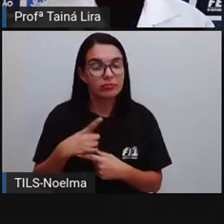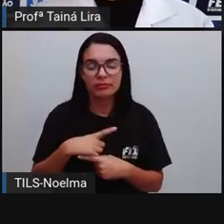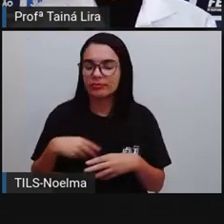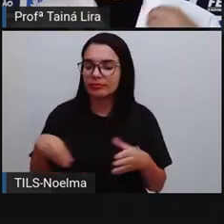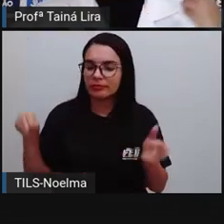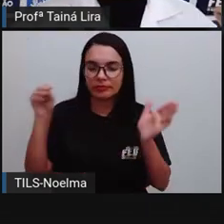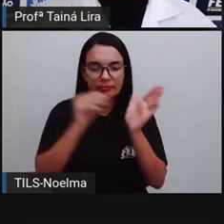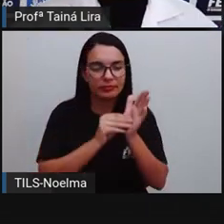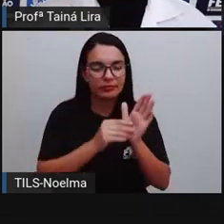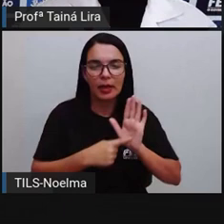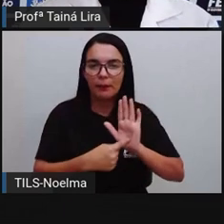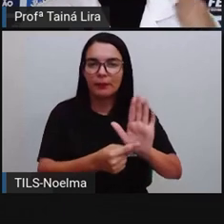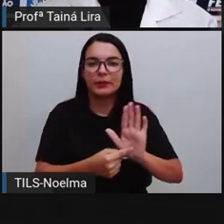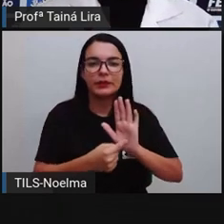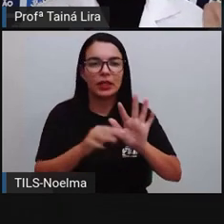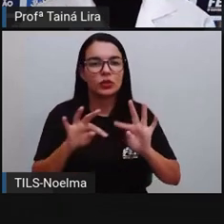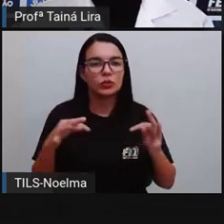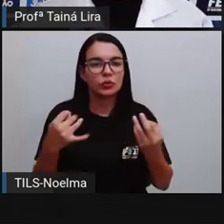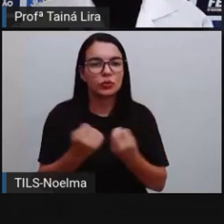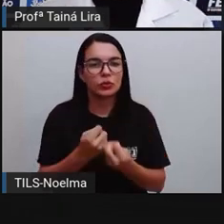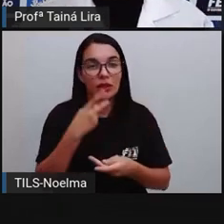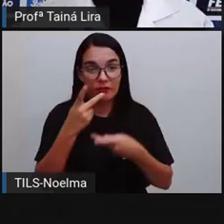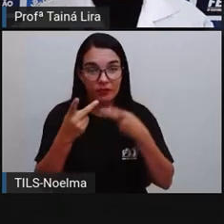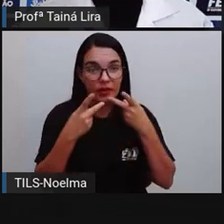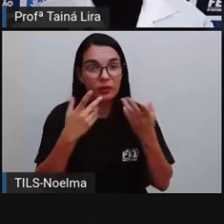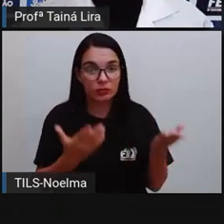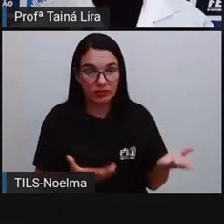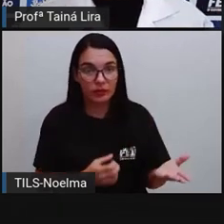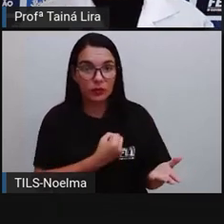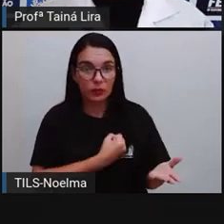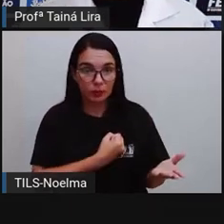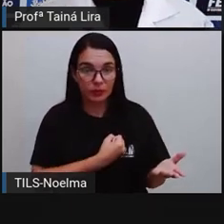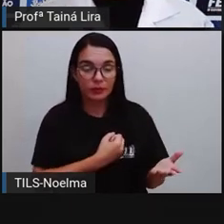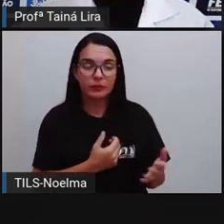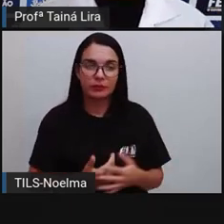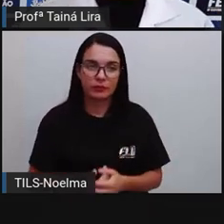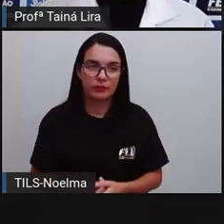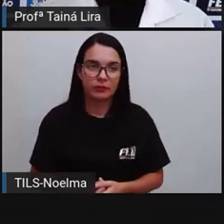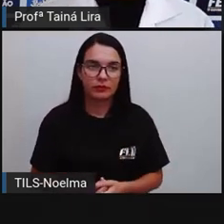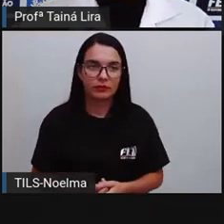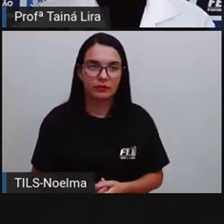4 aparecendo em todos esses números que a pró tá falando, tá bom?